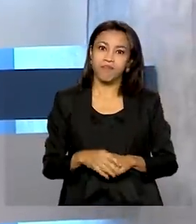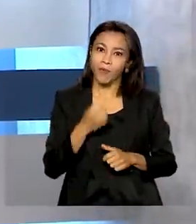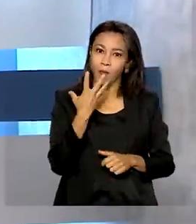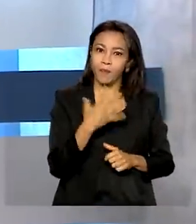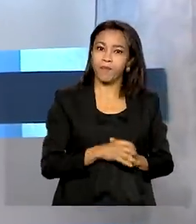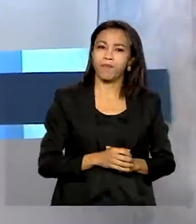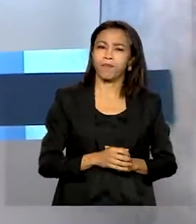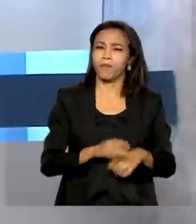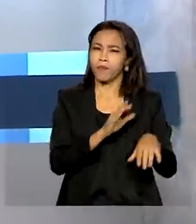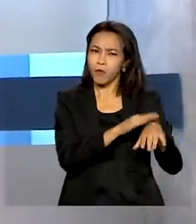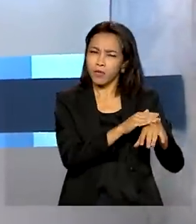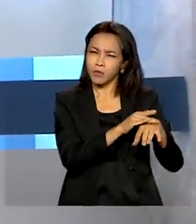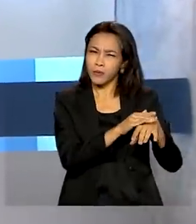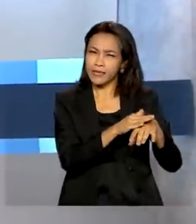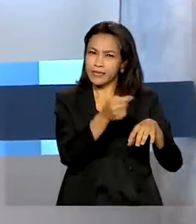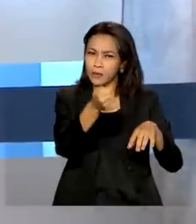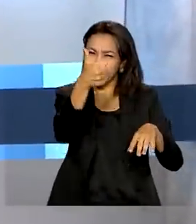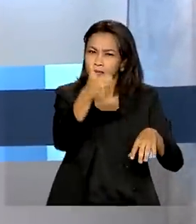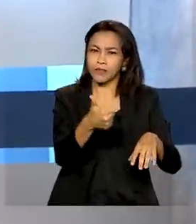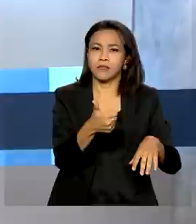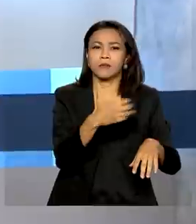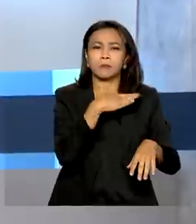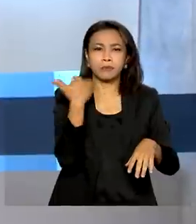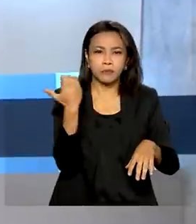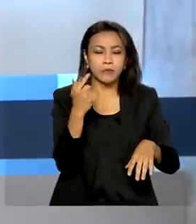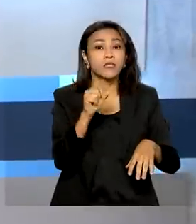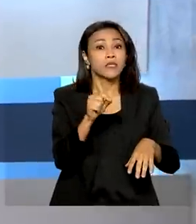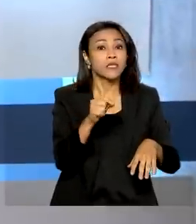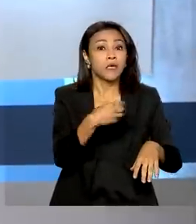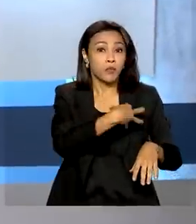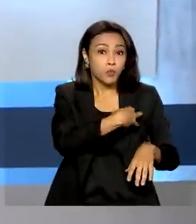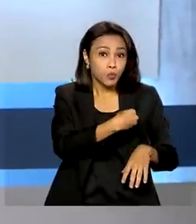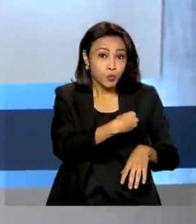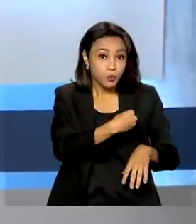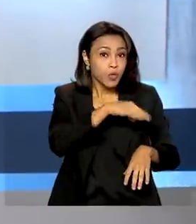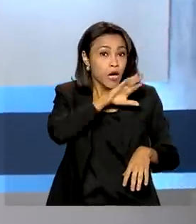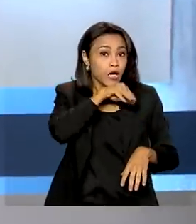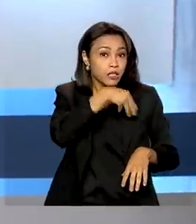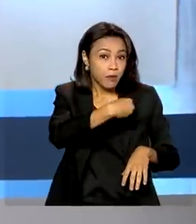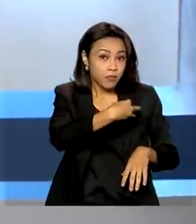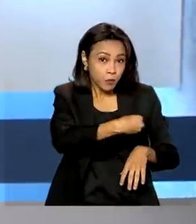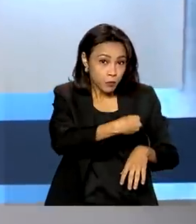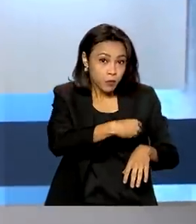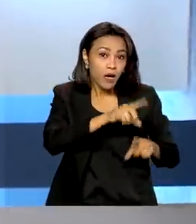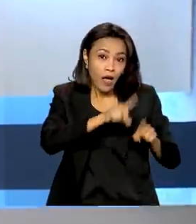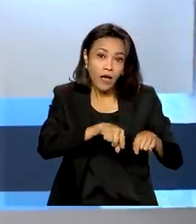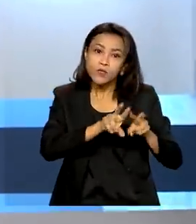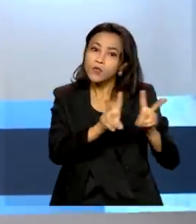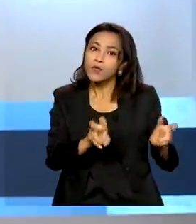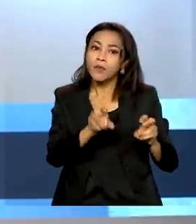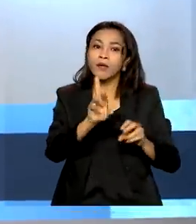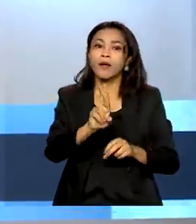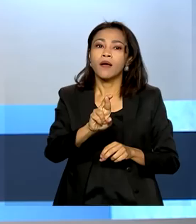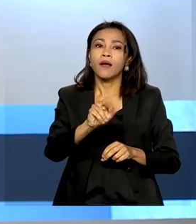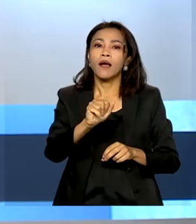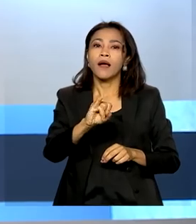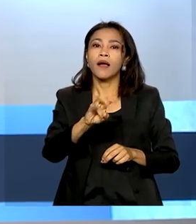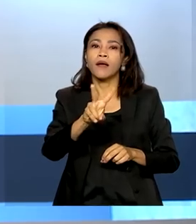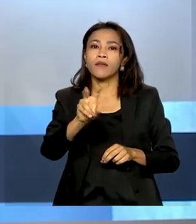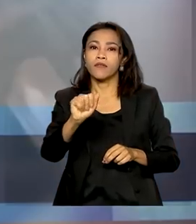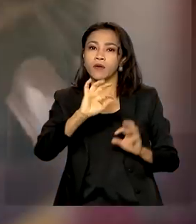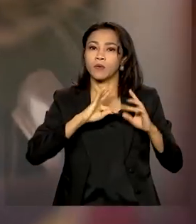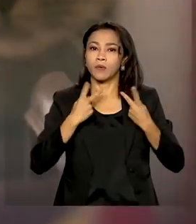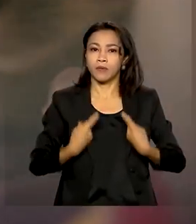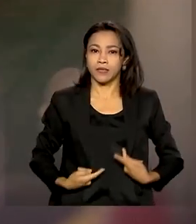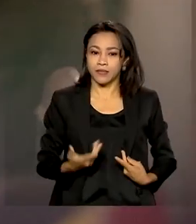Uma doença quase letal transmitida por mamíferos, mas que pode ser prevenida. É a raiva humana. Nós vamos saber mais na reportagem.